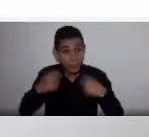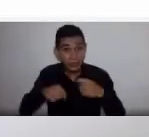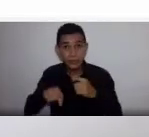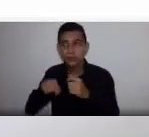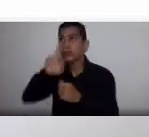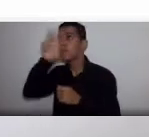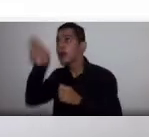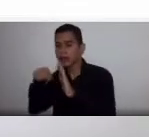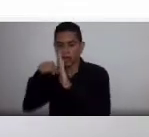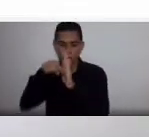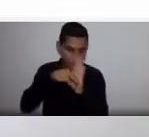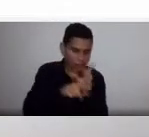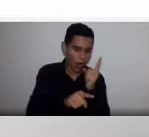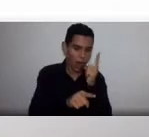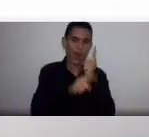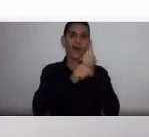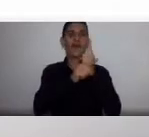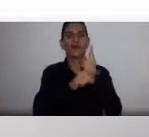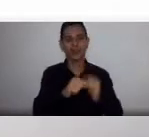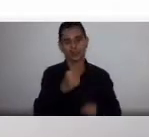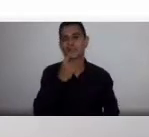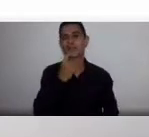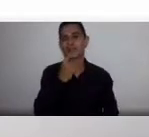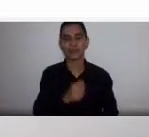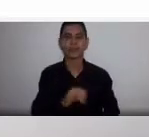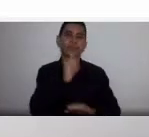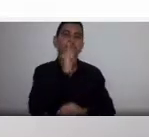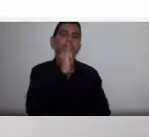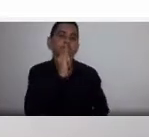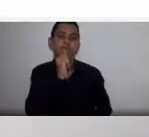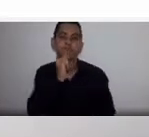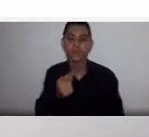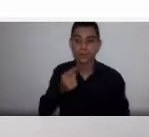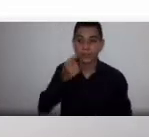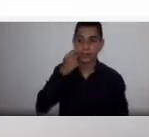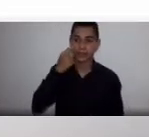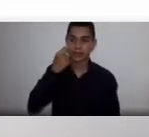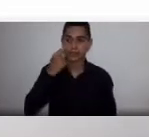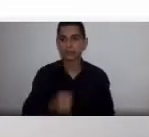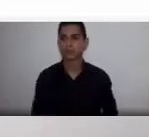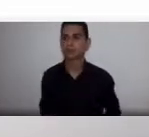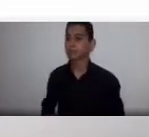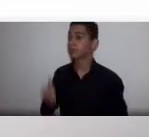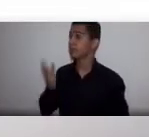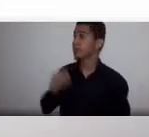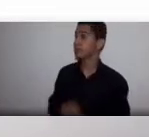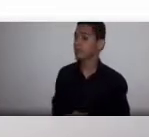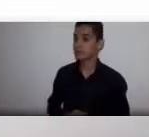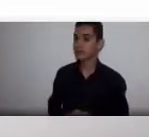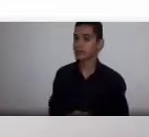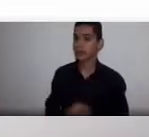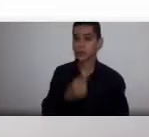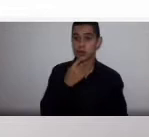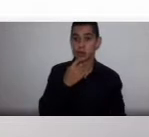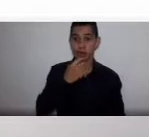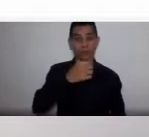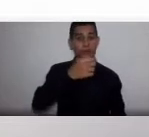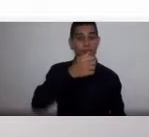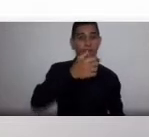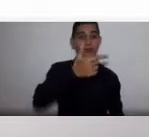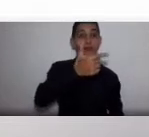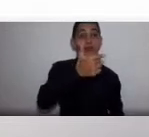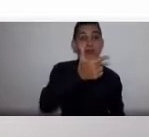Só para vocês terem uma ideia, aqui nesse diapositivo tem o total de 12 mortes decorrentes de transfusão